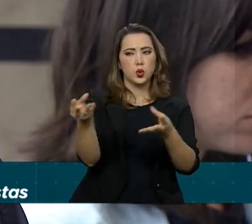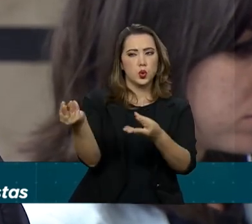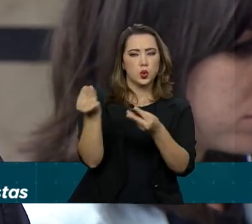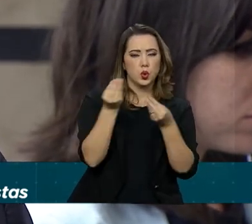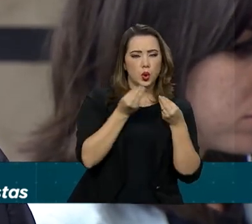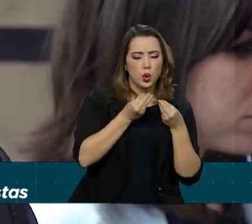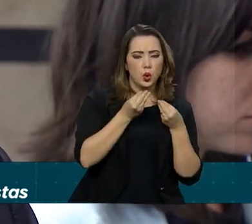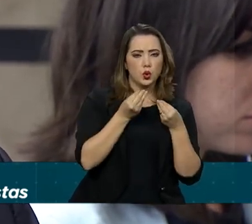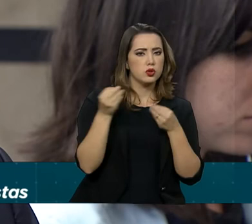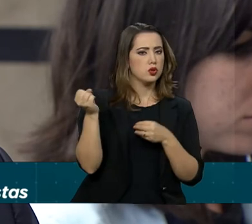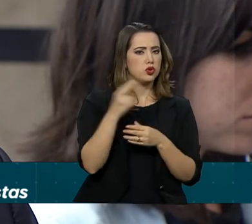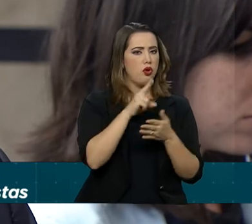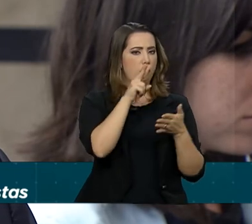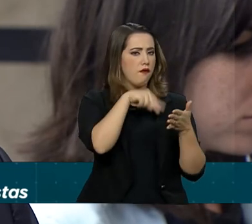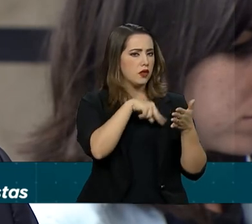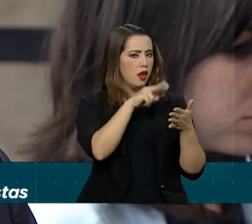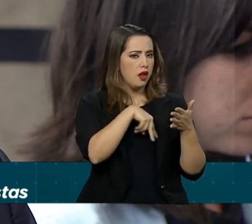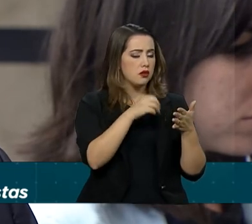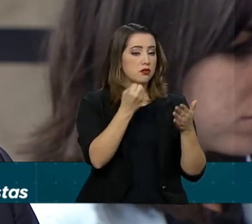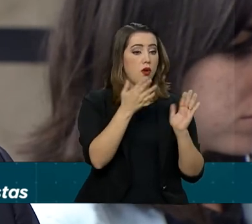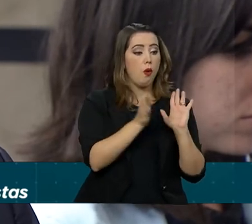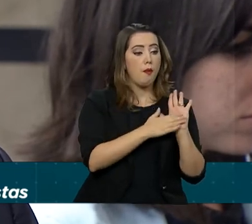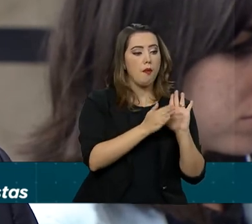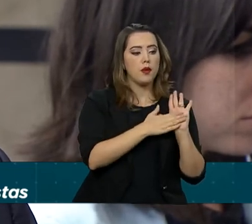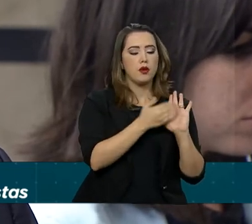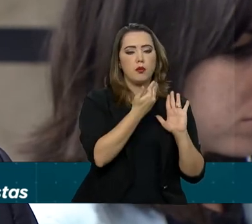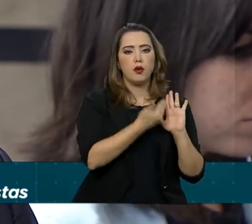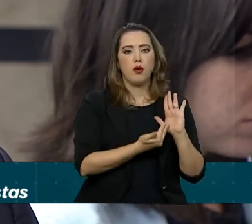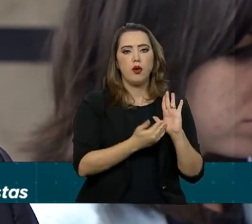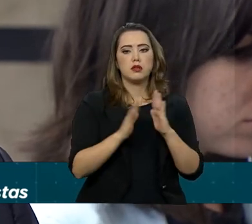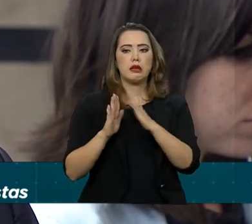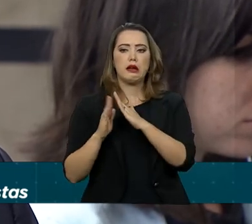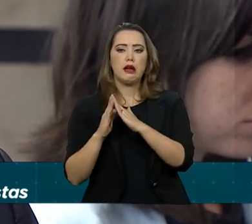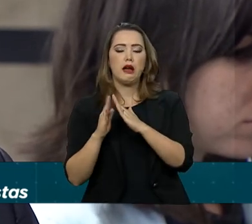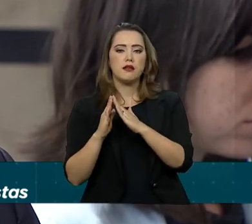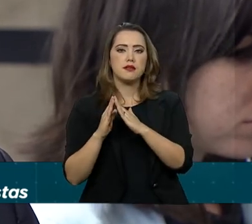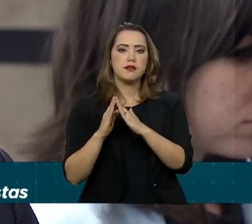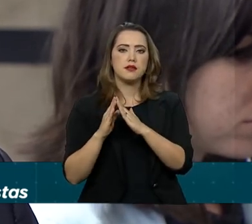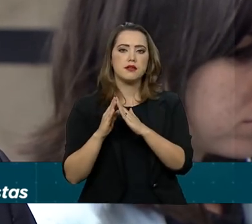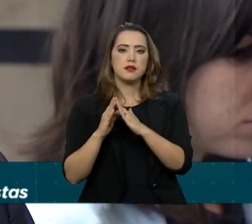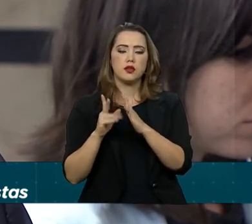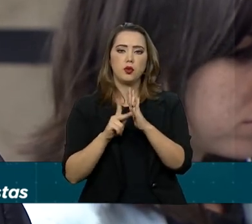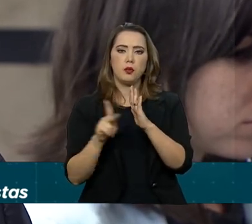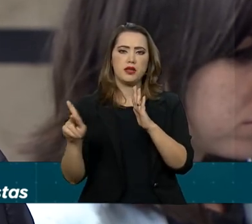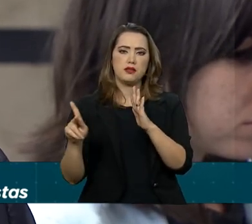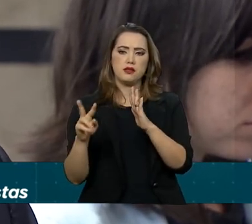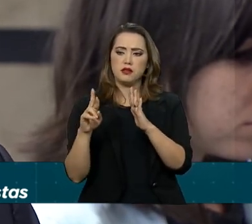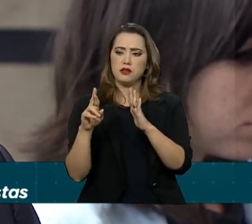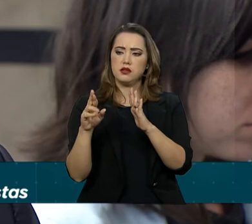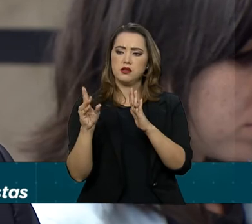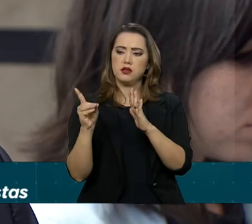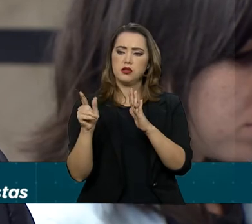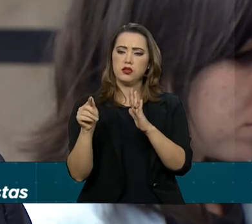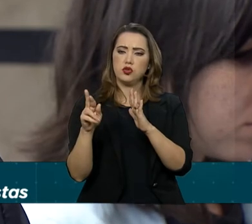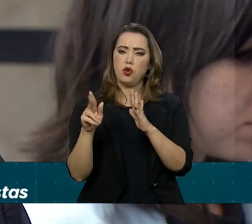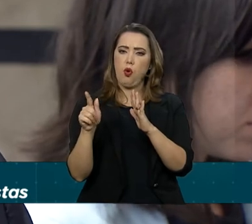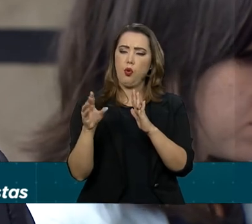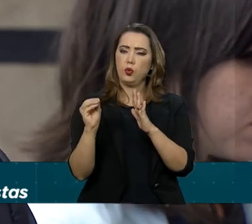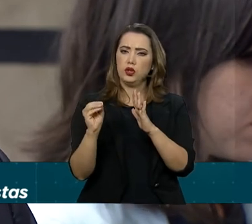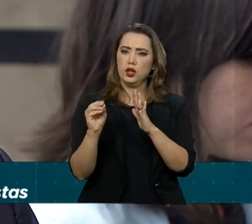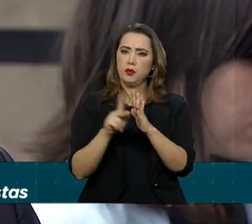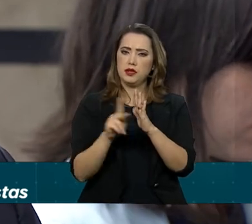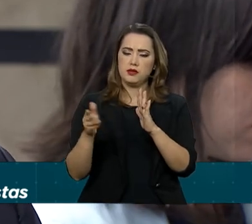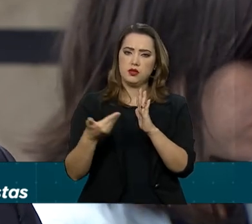de novo texto ou proposta da Casa do Presidente da Câmara, Rodrigo Maia, alinhada com líderes partidários, uma